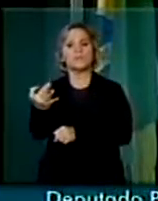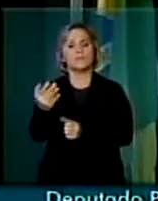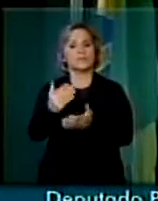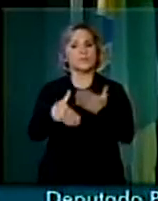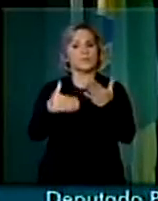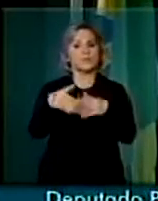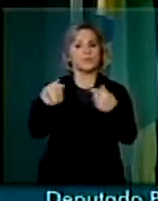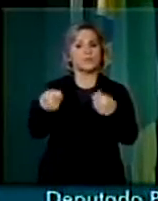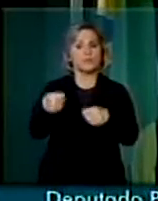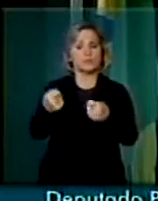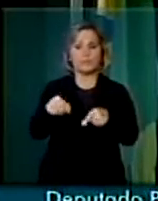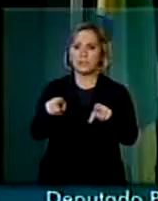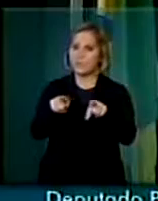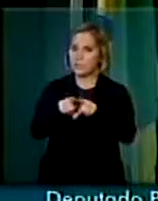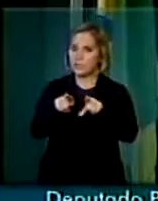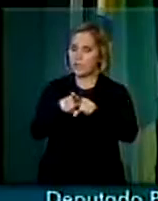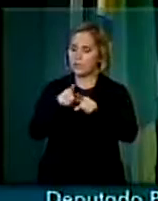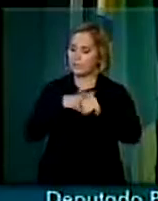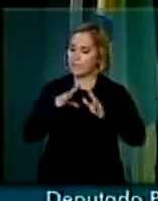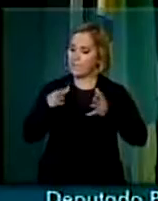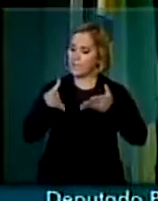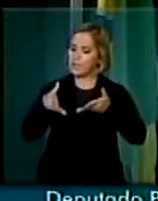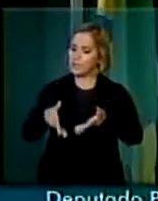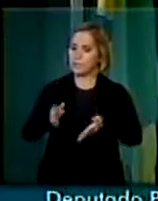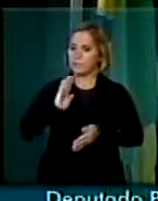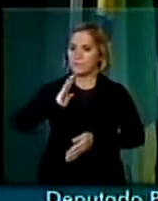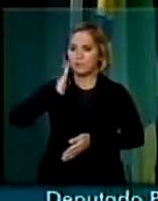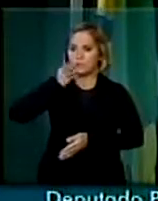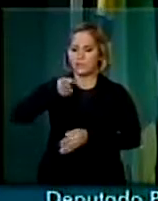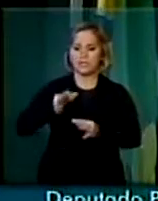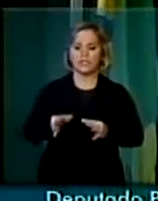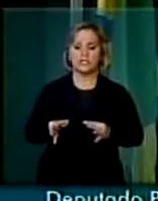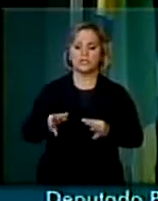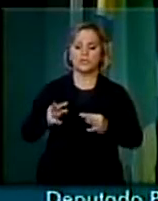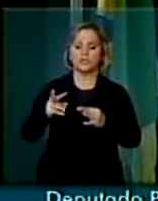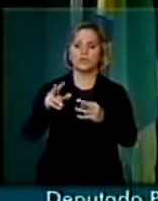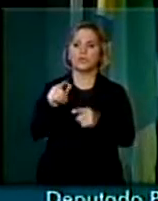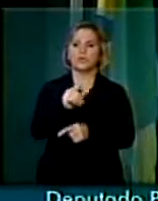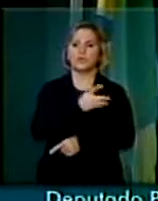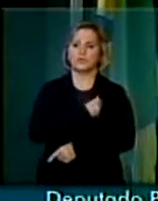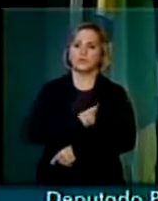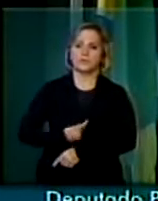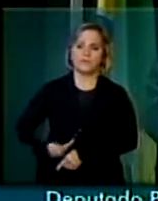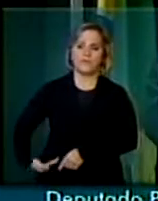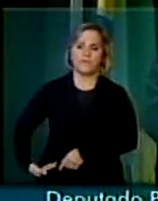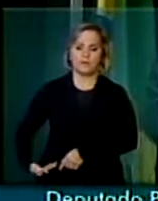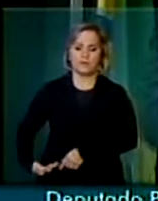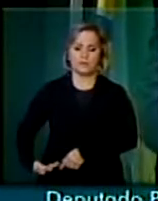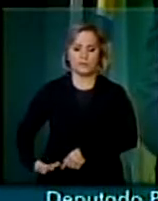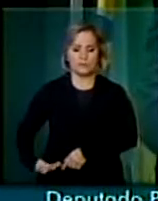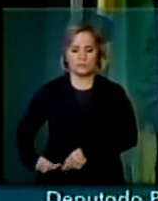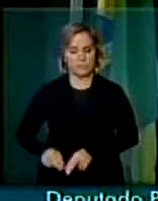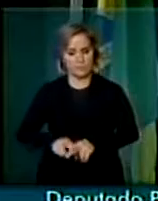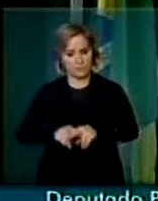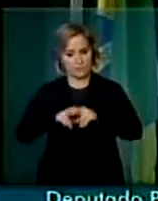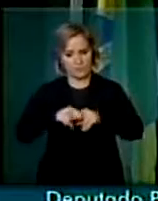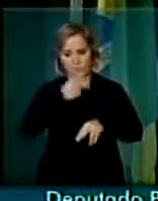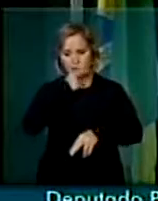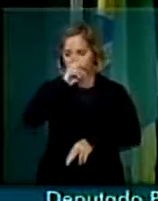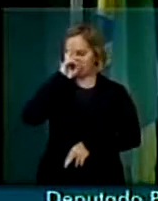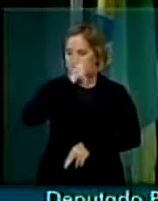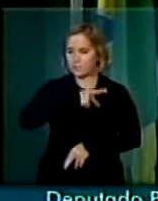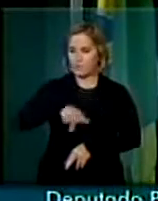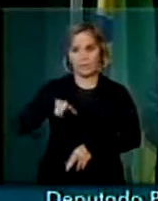contar também com uma participação direta dos governadores. Então, senhor presidente, nós